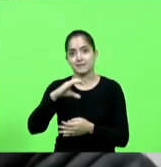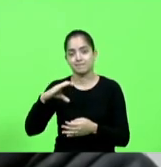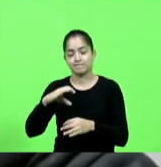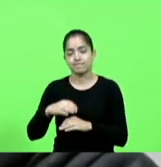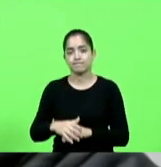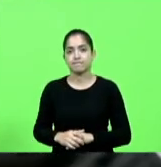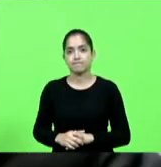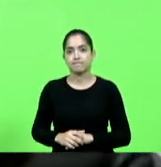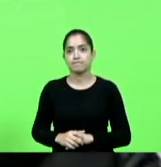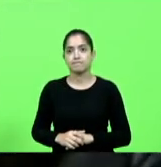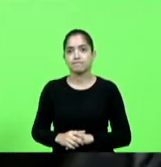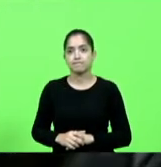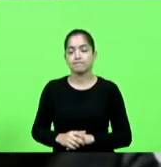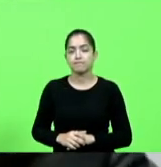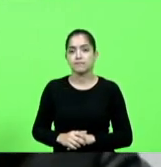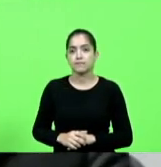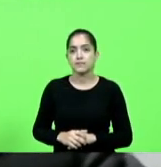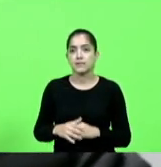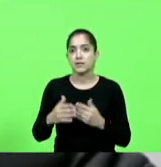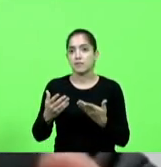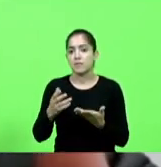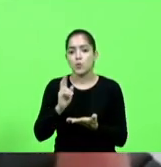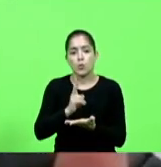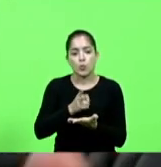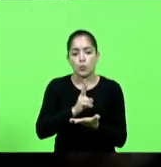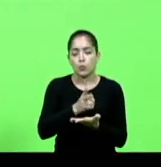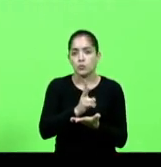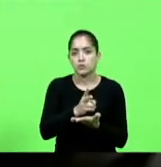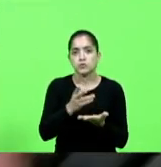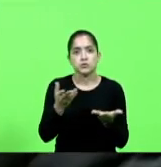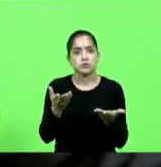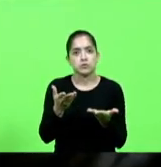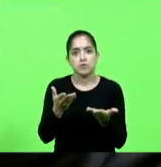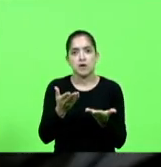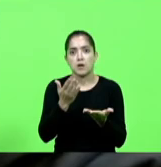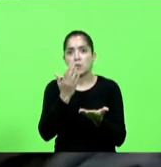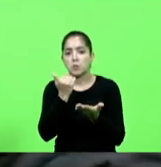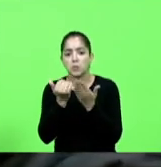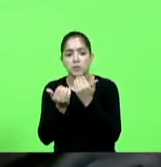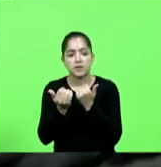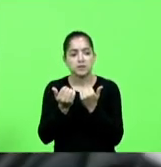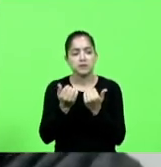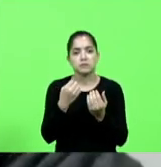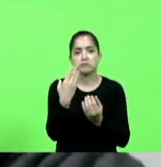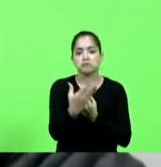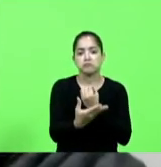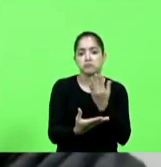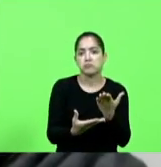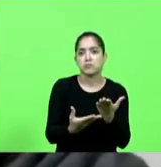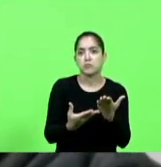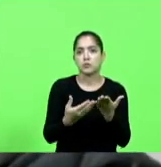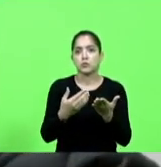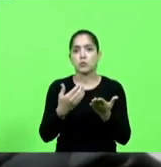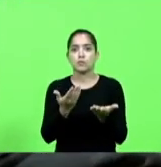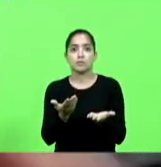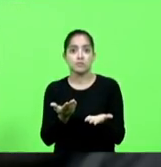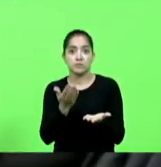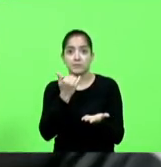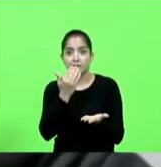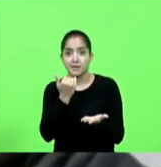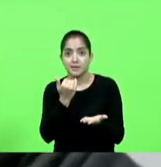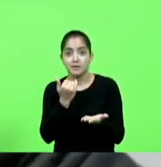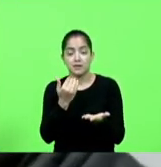porque nós não podemos continuar alimentando a população com o